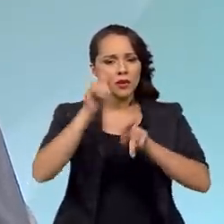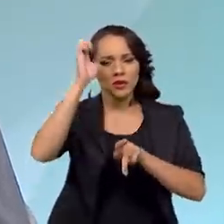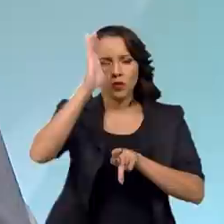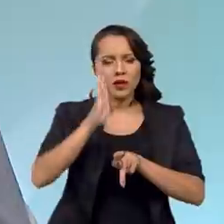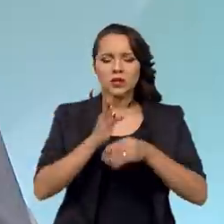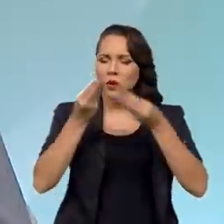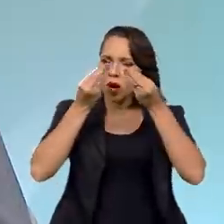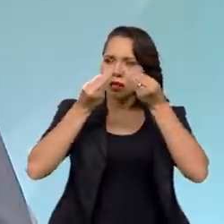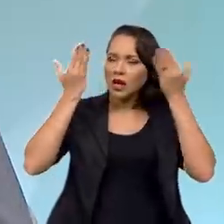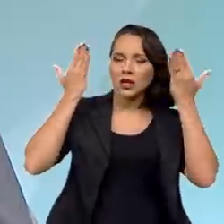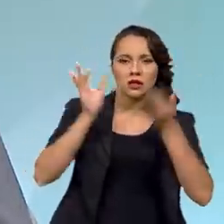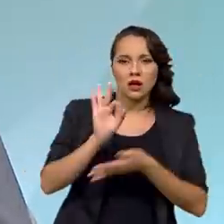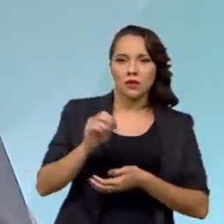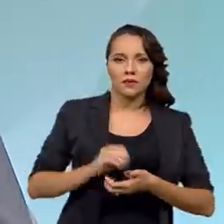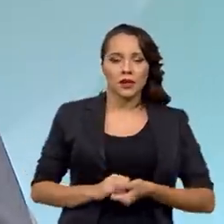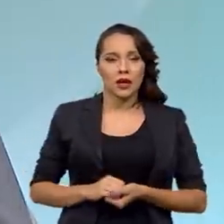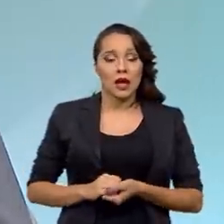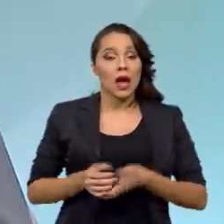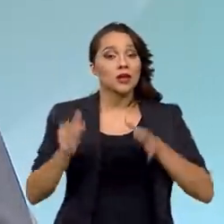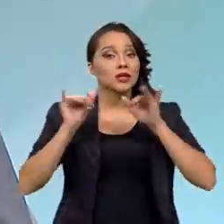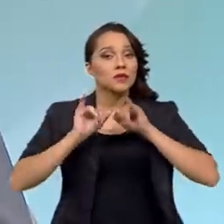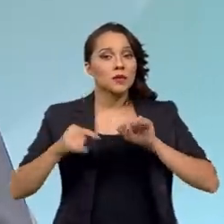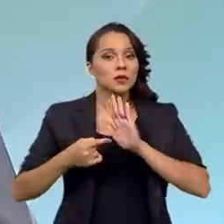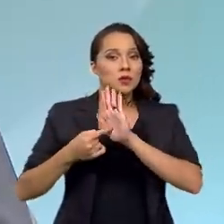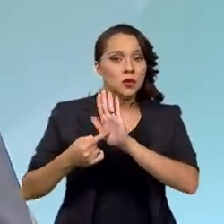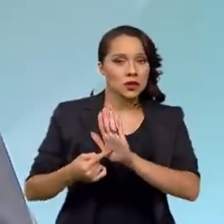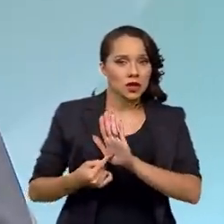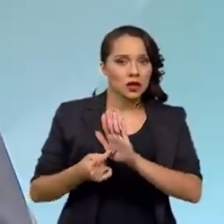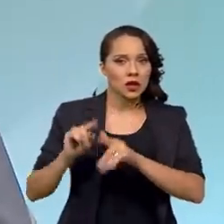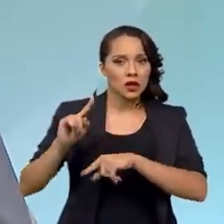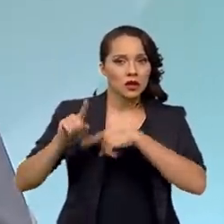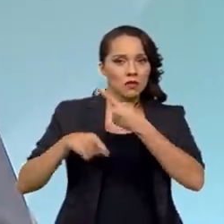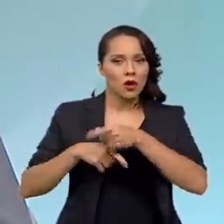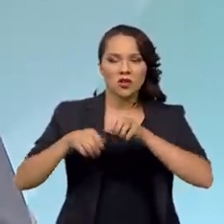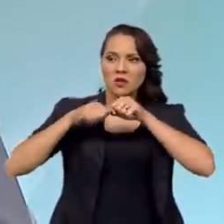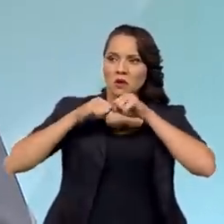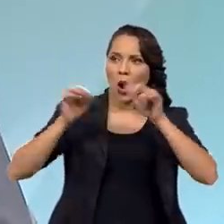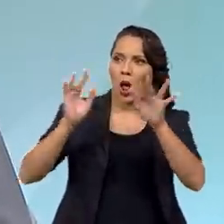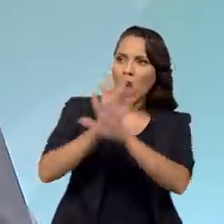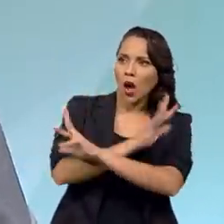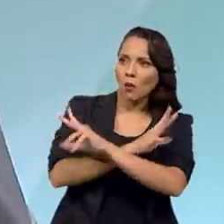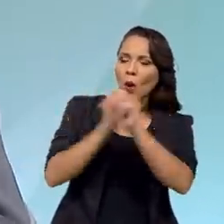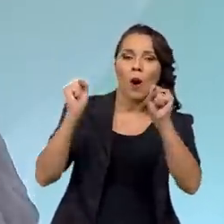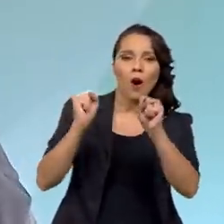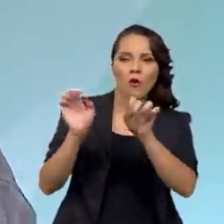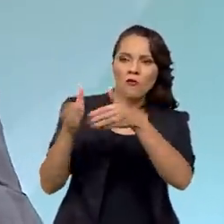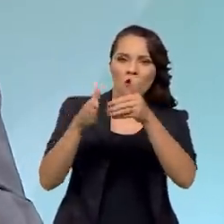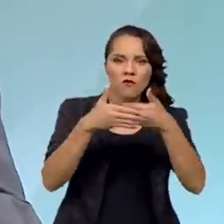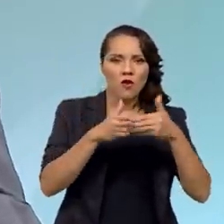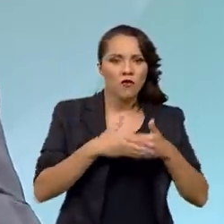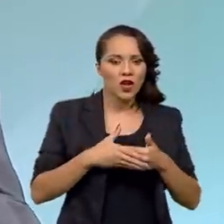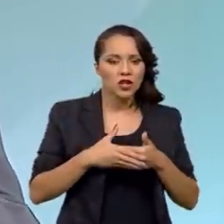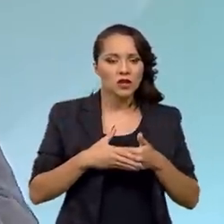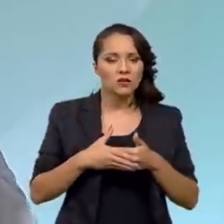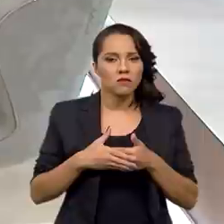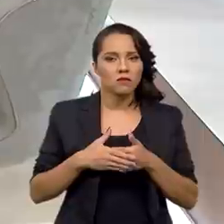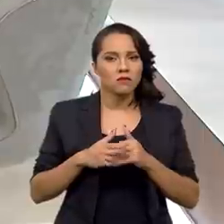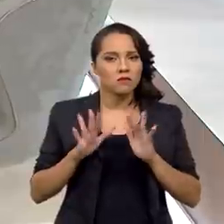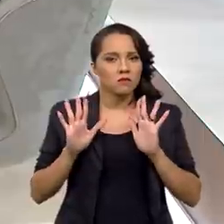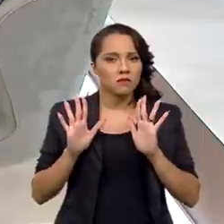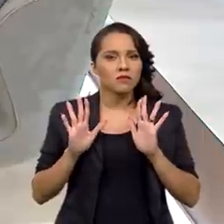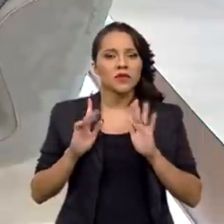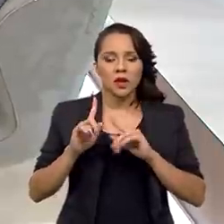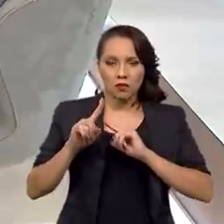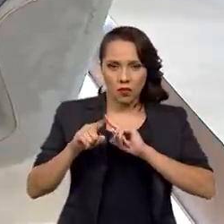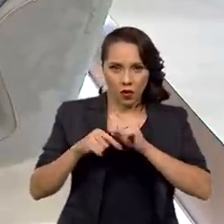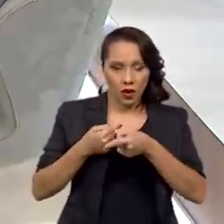Os nossos dados indicavam que logo que foi decretado o lockdown, nenhum juízo de valor sobre o lockdown, mas logo